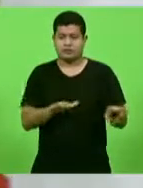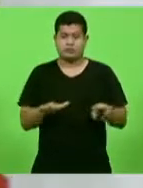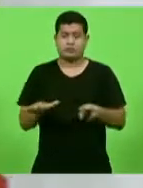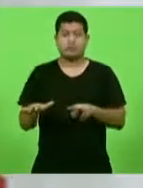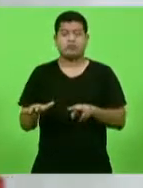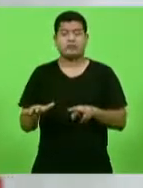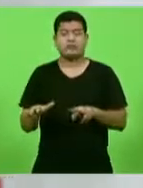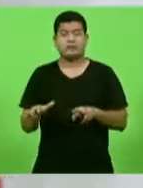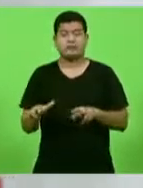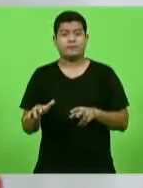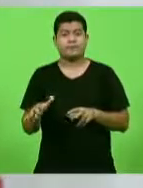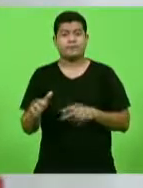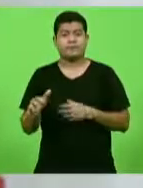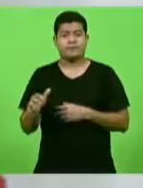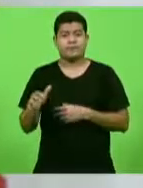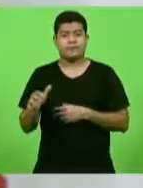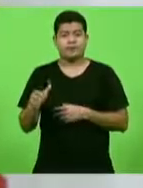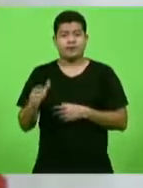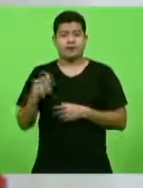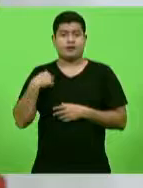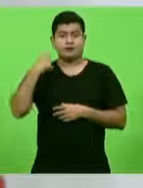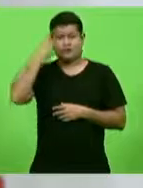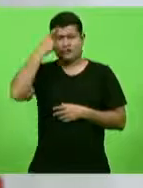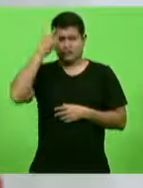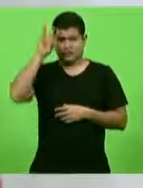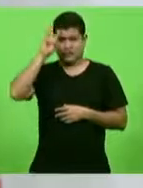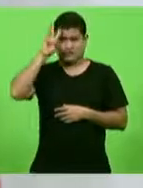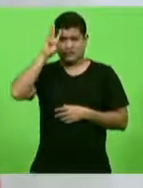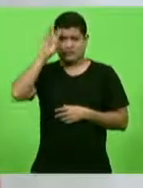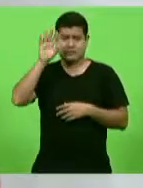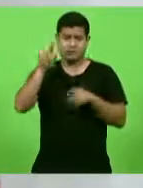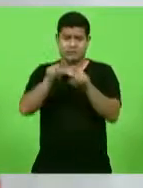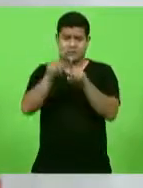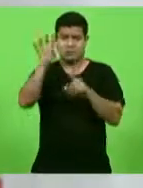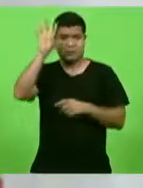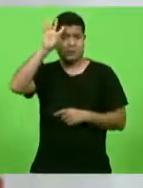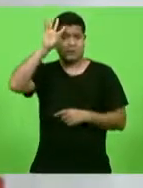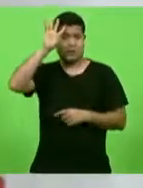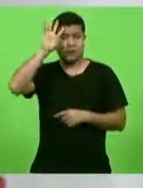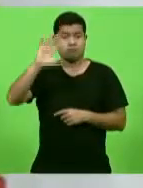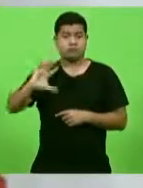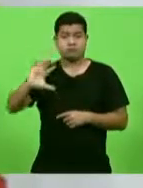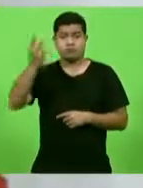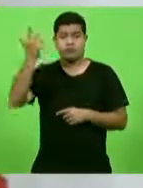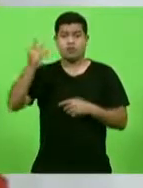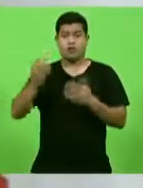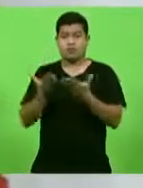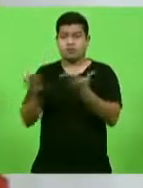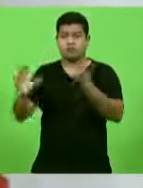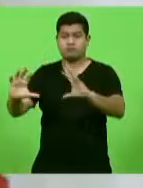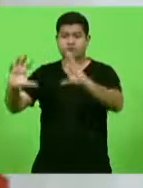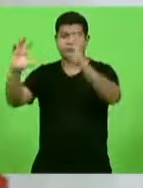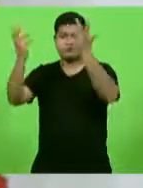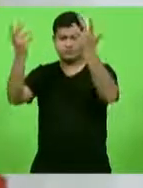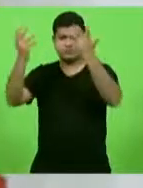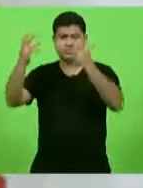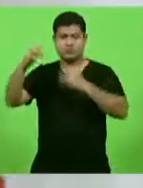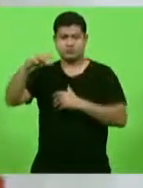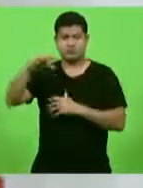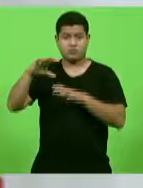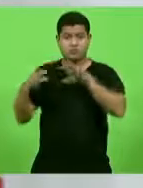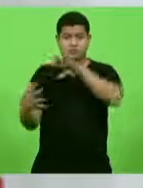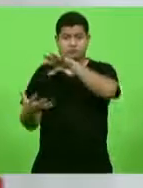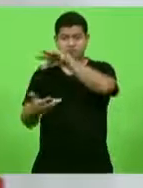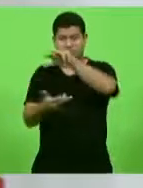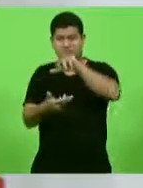na terça e na quarta-feira, aconteceu um grande evento internacional que,